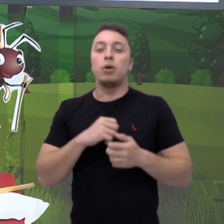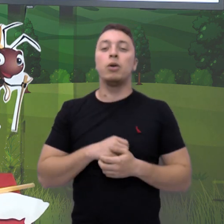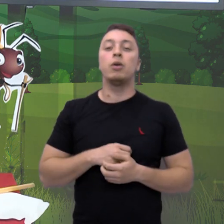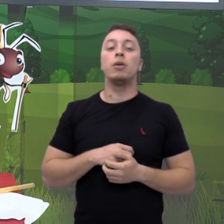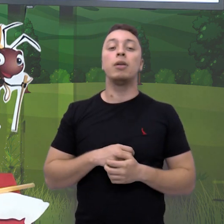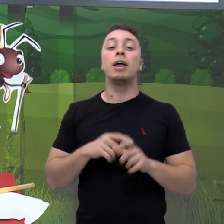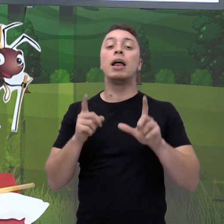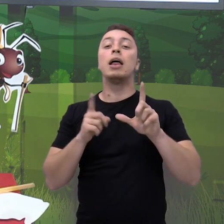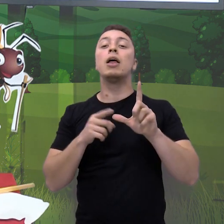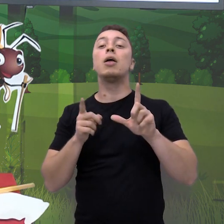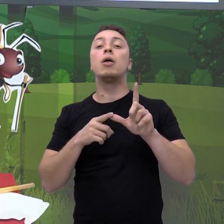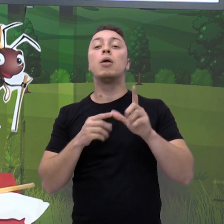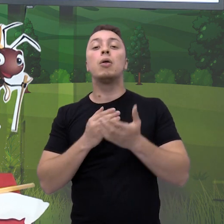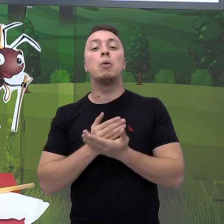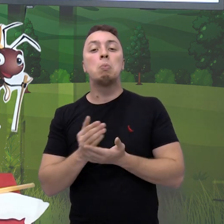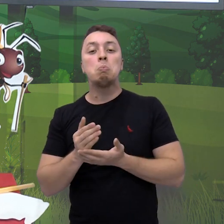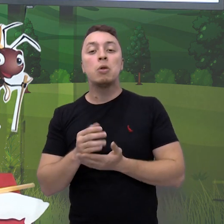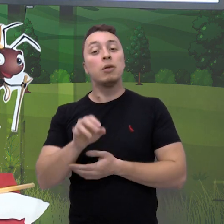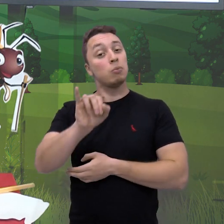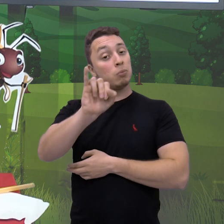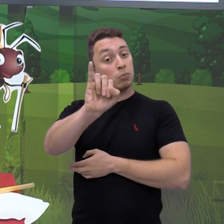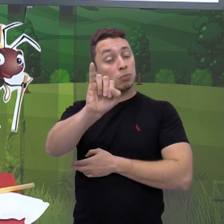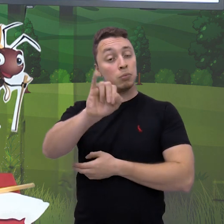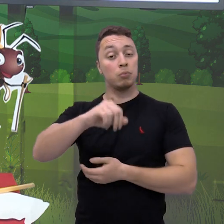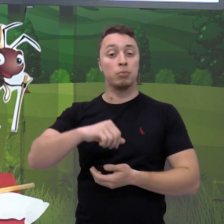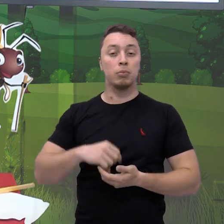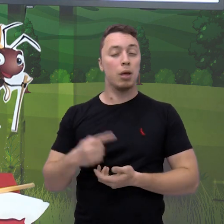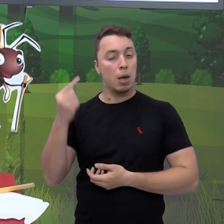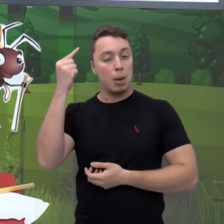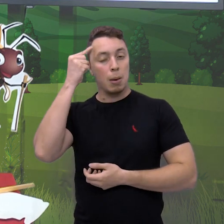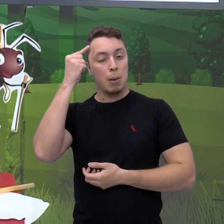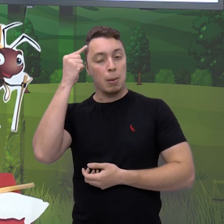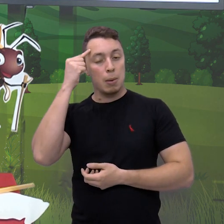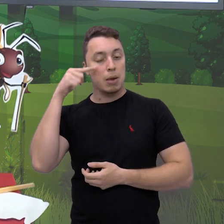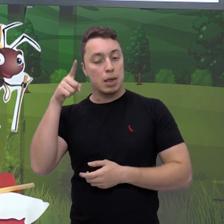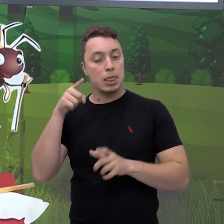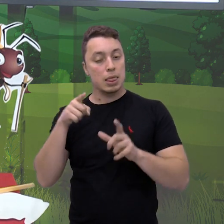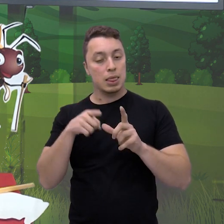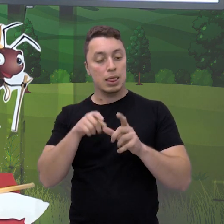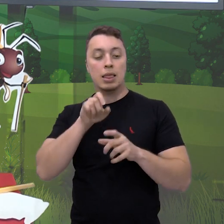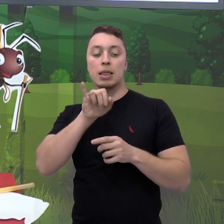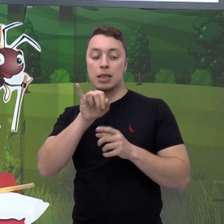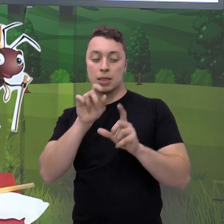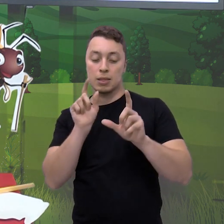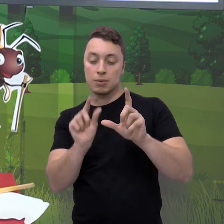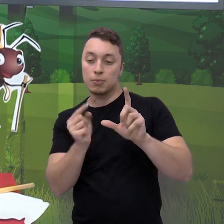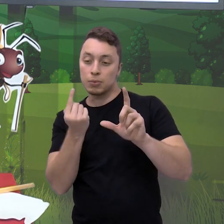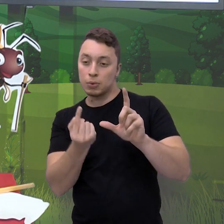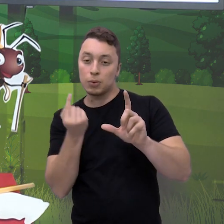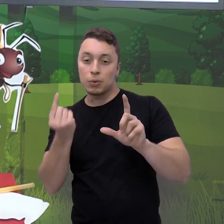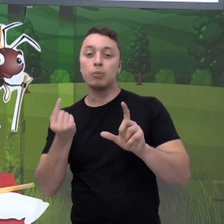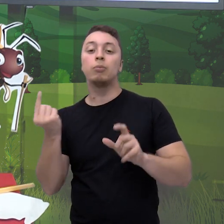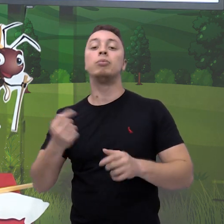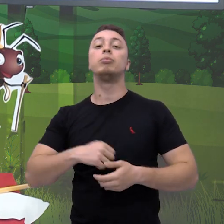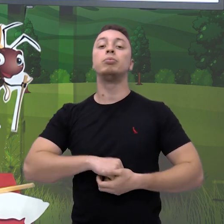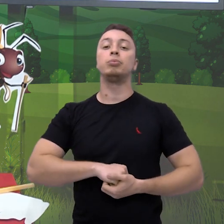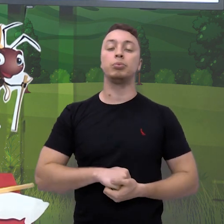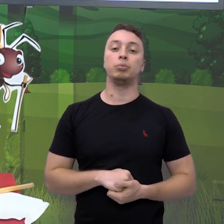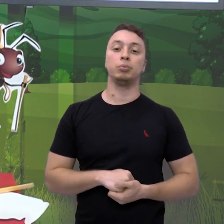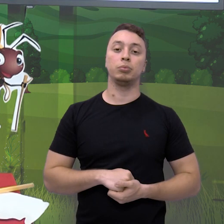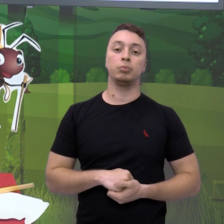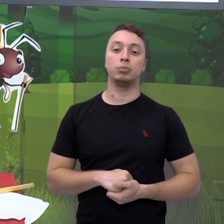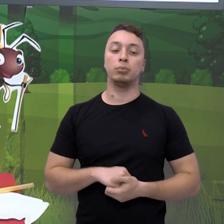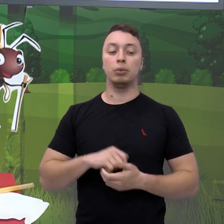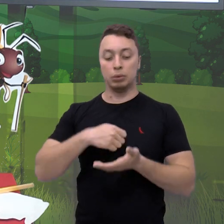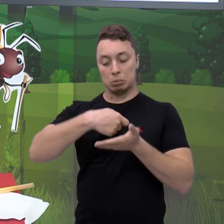letra I. Pensa nas letras e no som da palavra e escreve aí bem bonito no seu caderninho a palavra